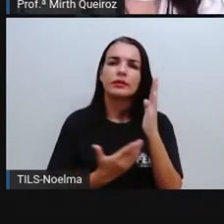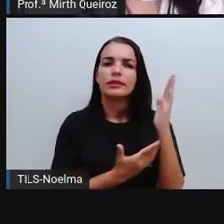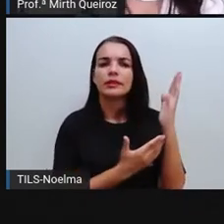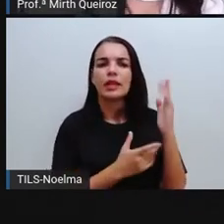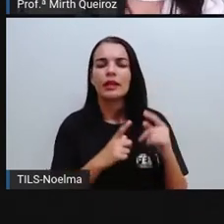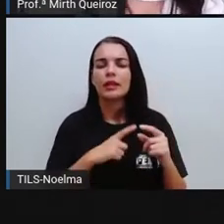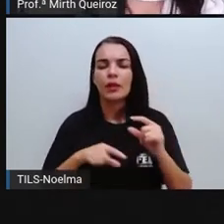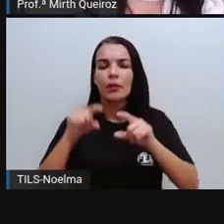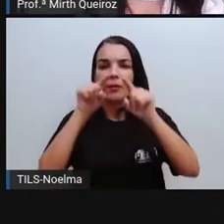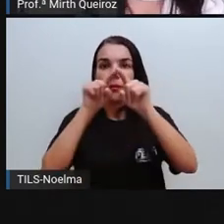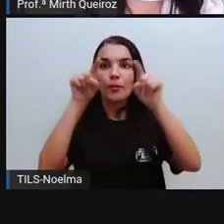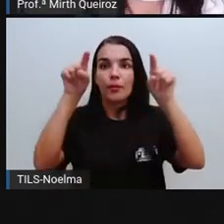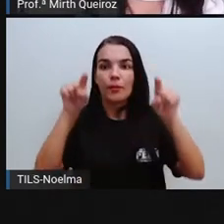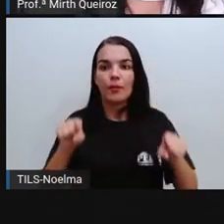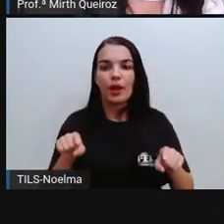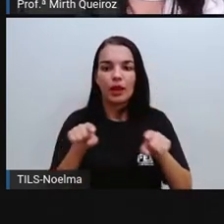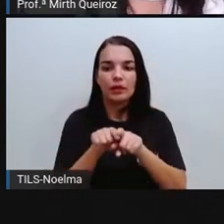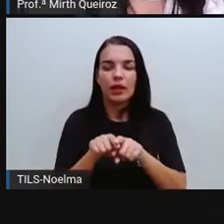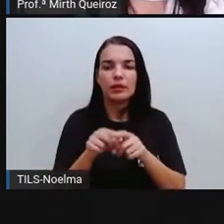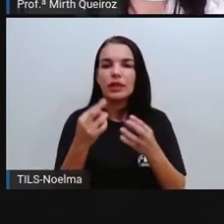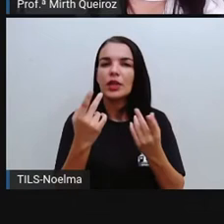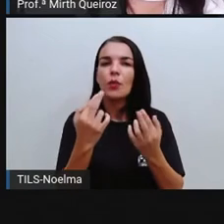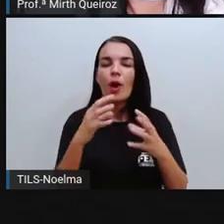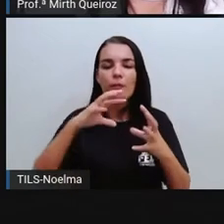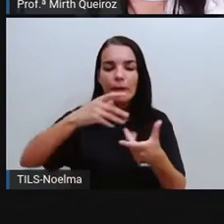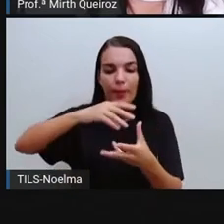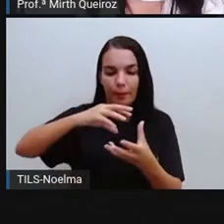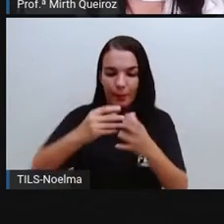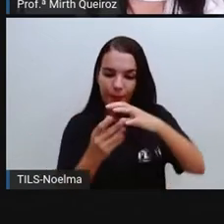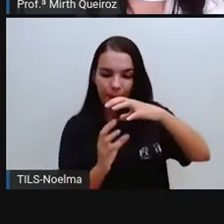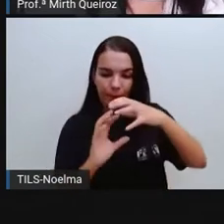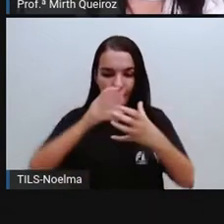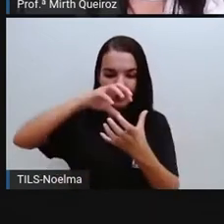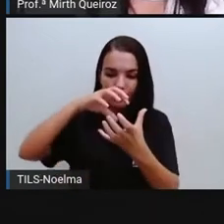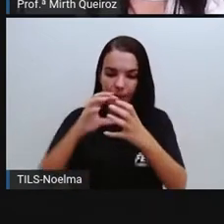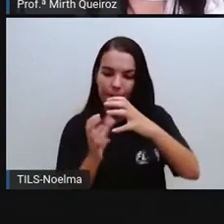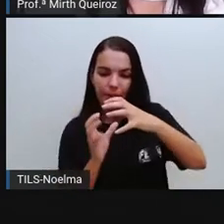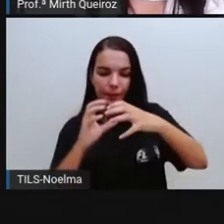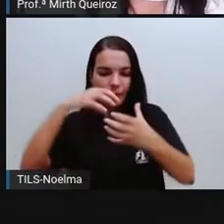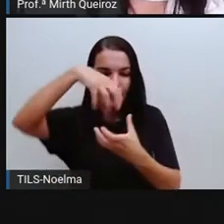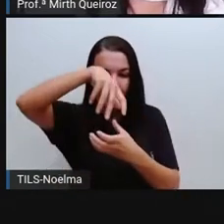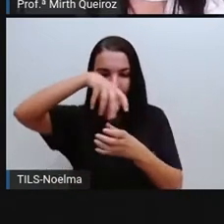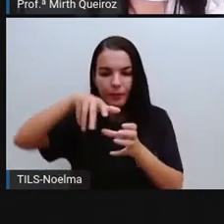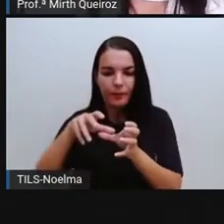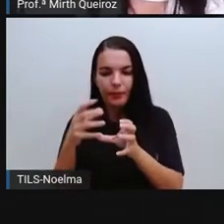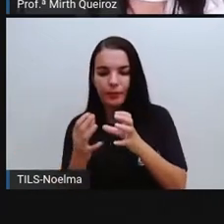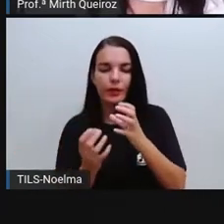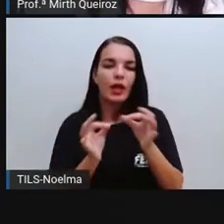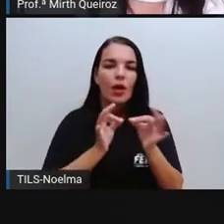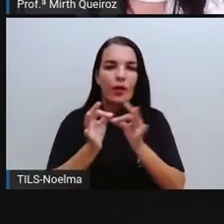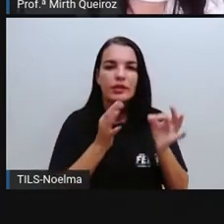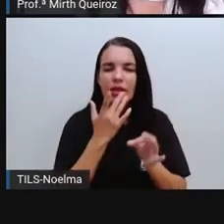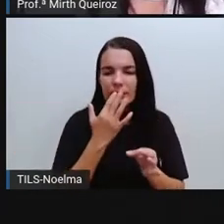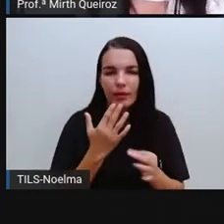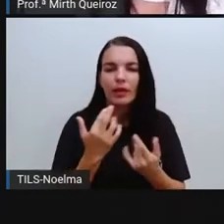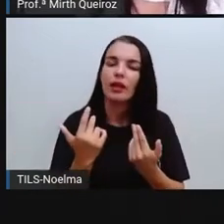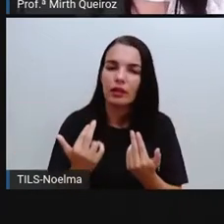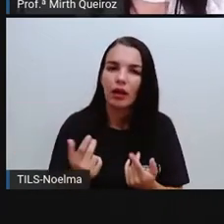Tal como a gente vê o cubo mágico, aquele brinquedinho, né? Que a gente tenta ali colocar as cores, organizar as cores